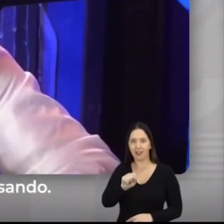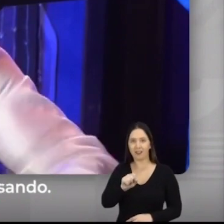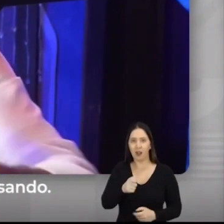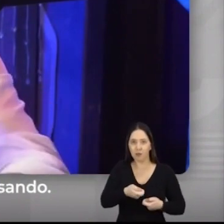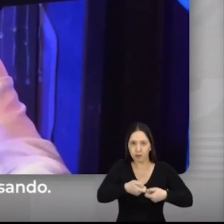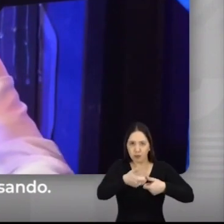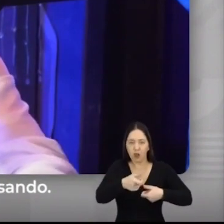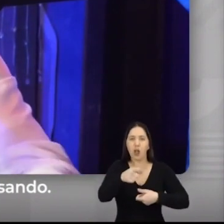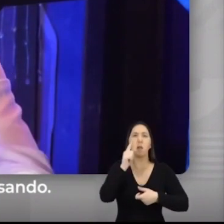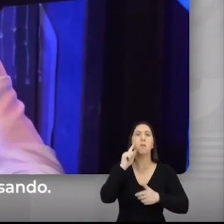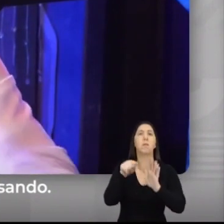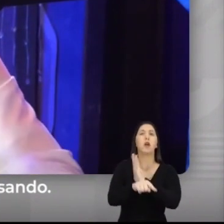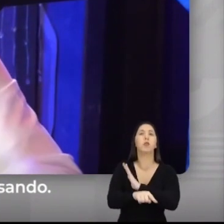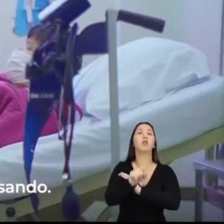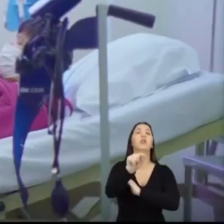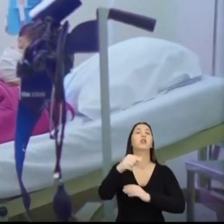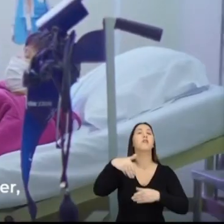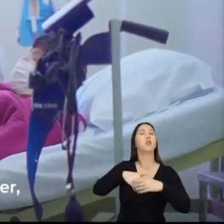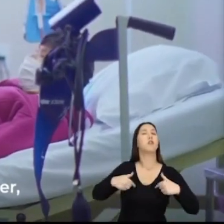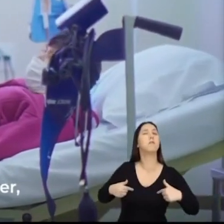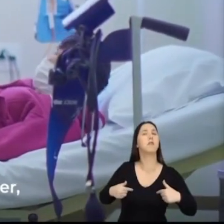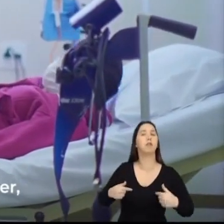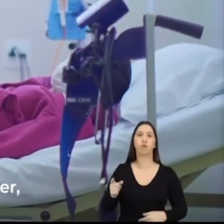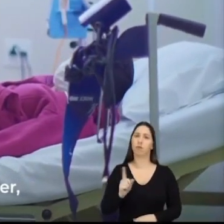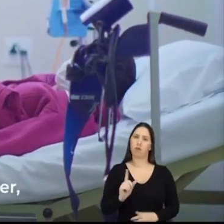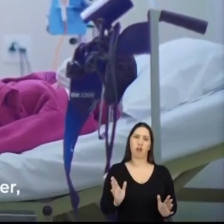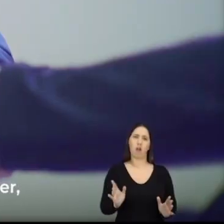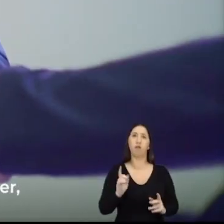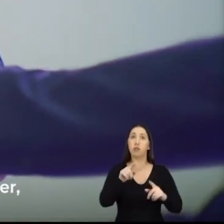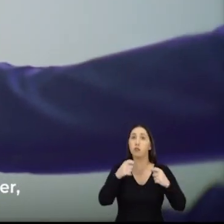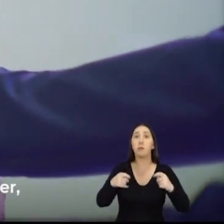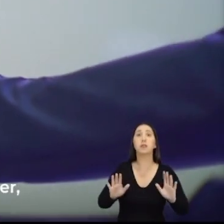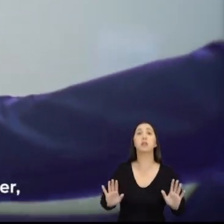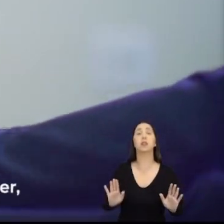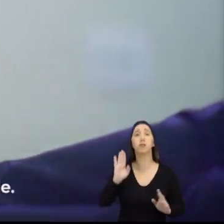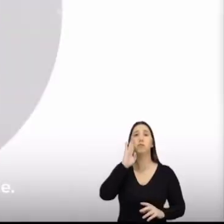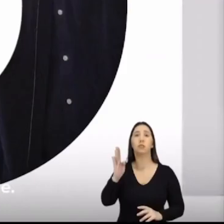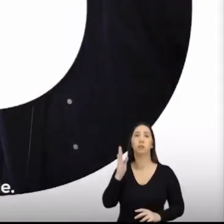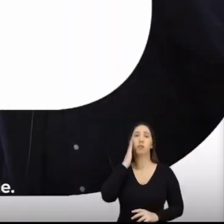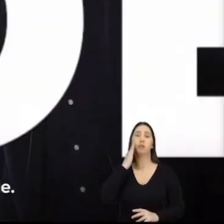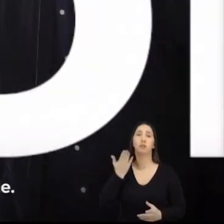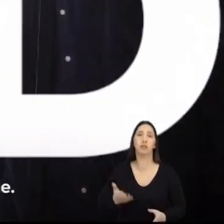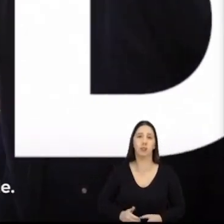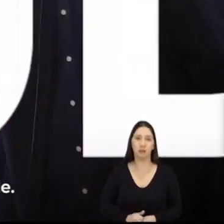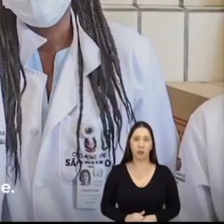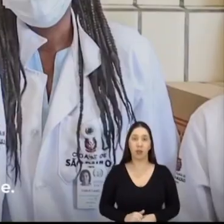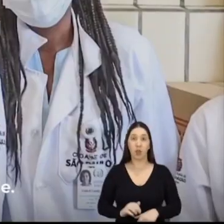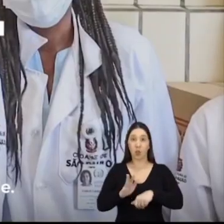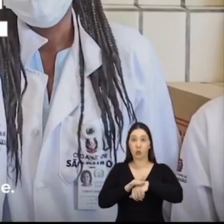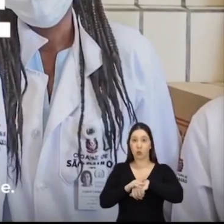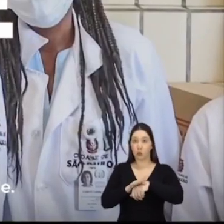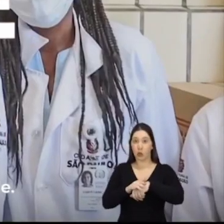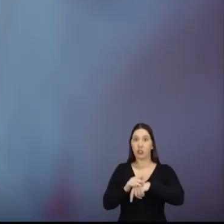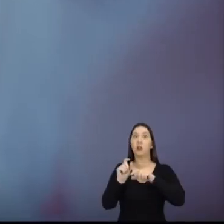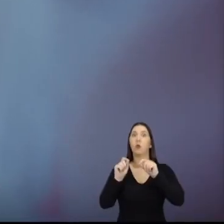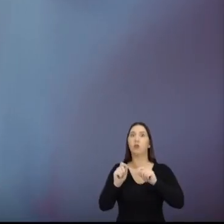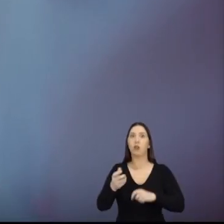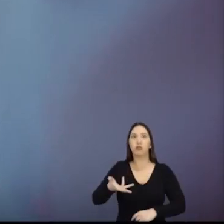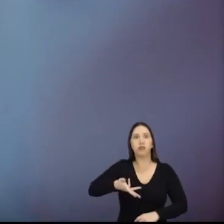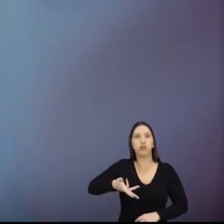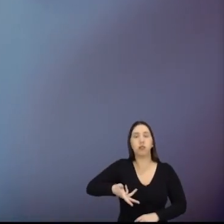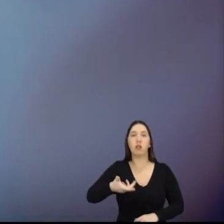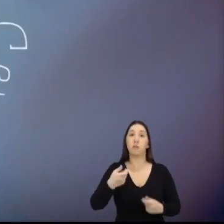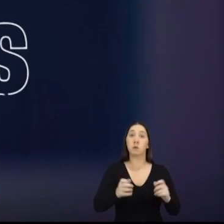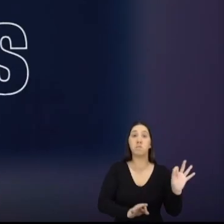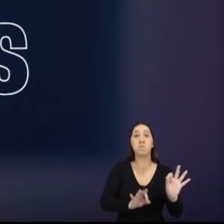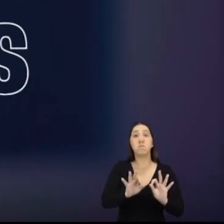gente ou não. Eu pergunto qual é a renda dela, se ela tá precisando. E como doença não tem hora pra acontecer, o Rodrigo tomou várias decisões na saúde. Criou